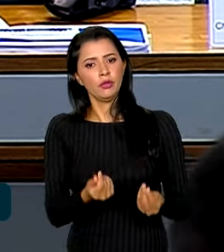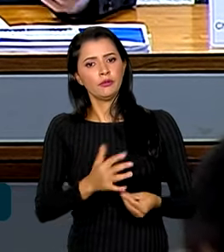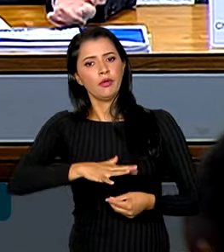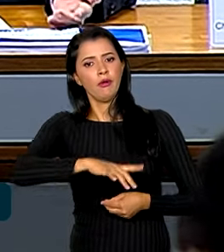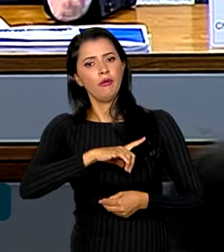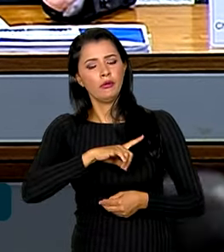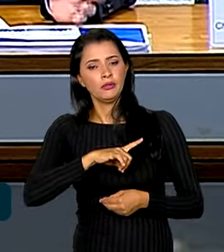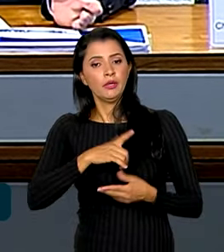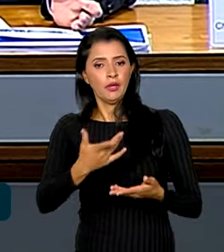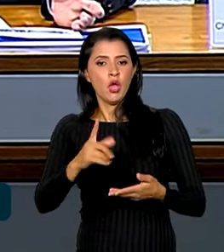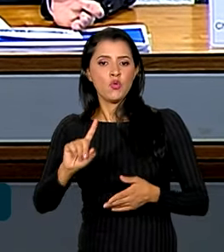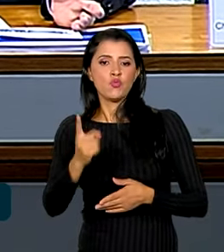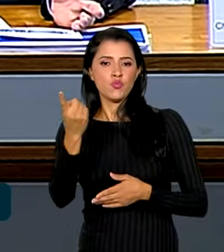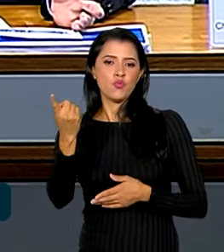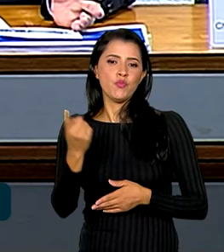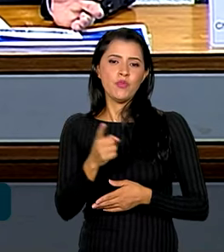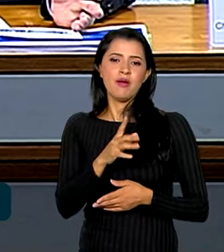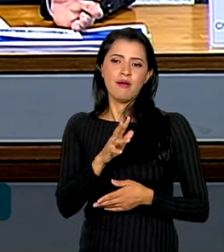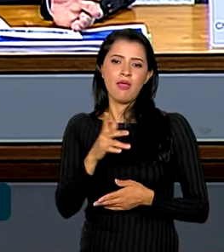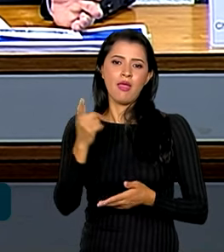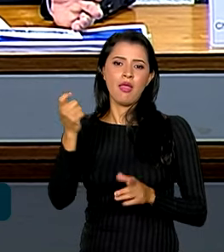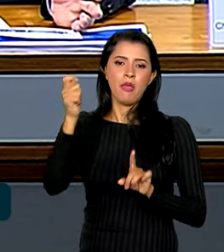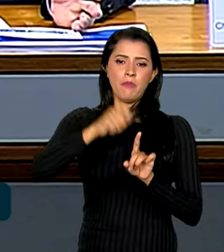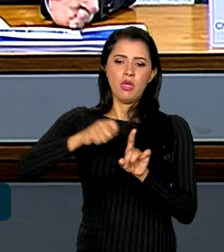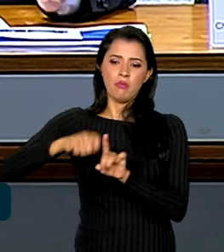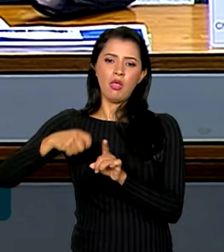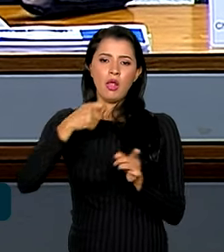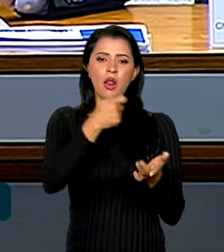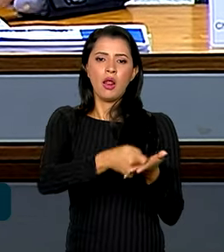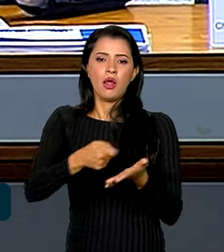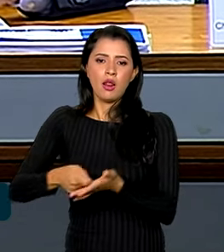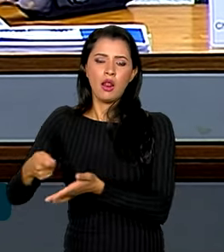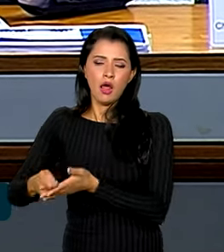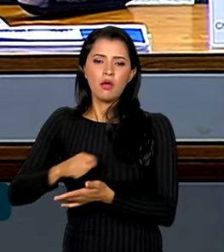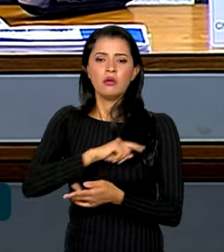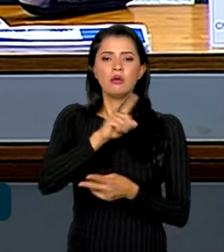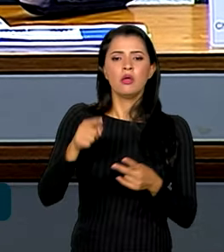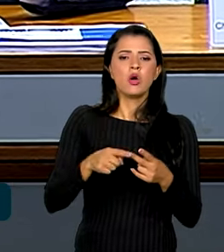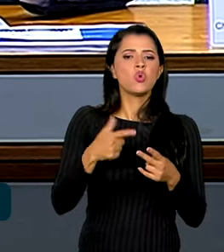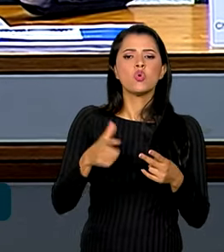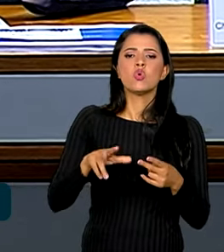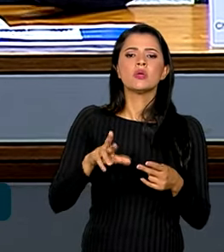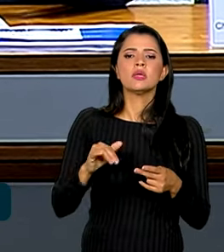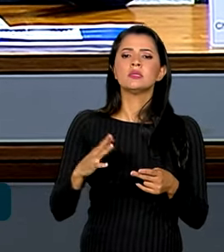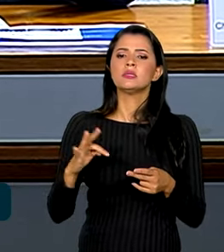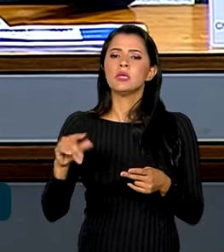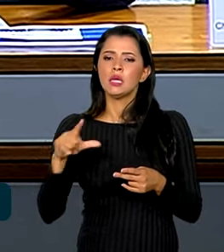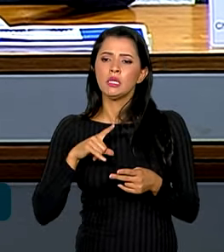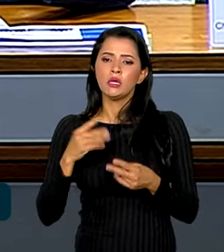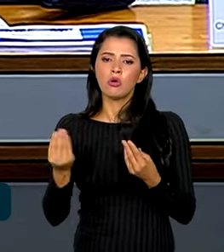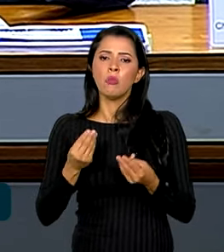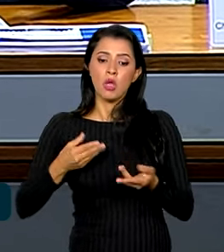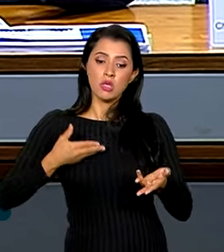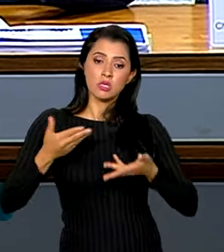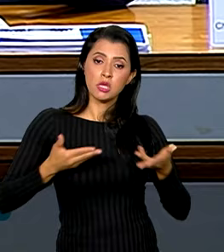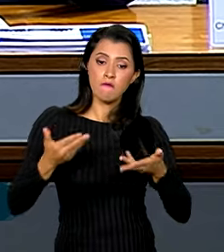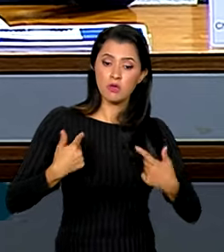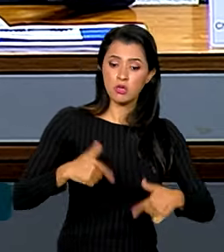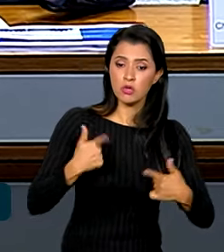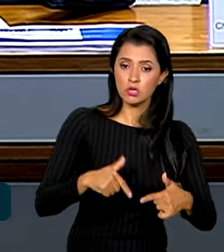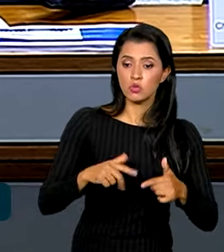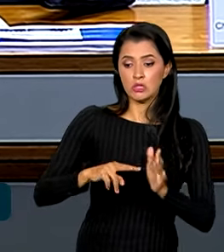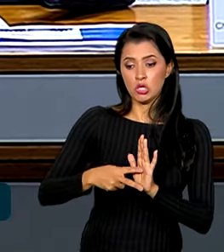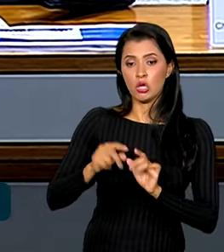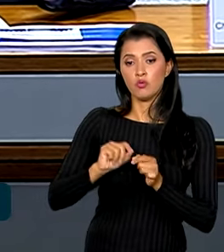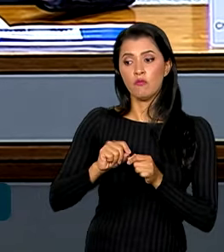receita é mensalidade e a outra receita vem da prestação de serviço que o sindicato